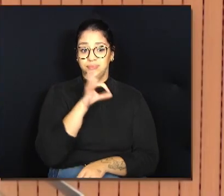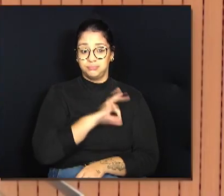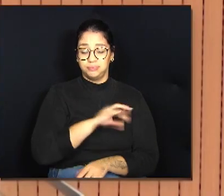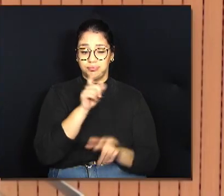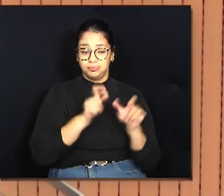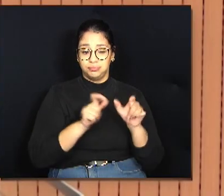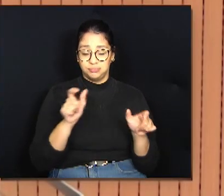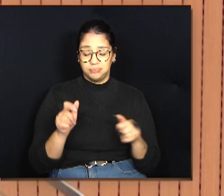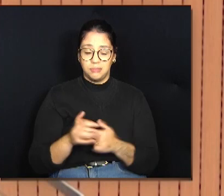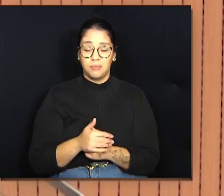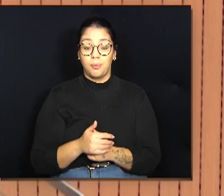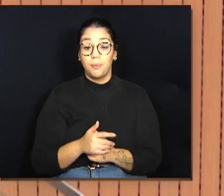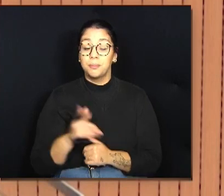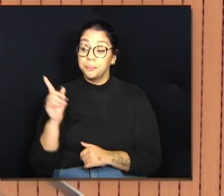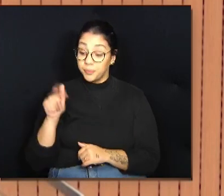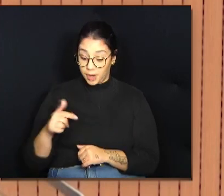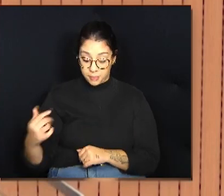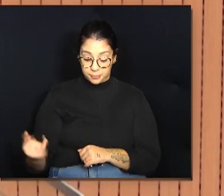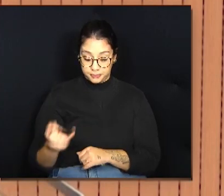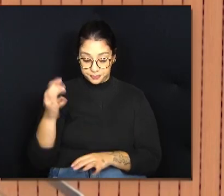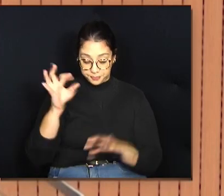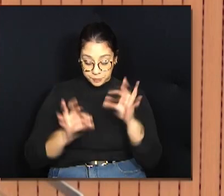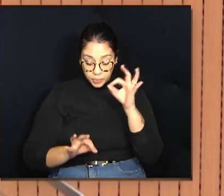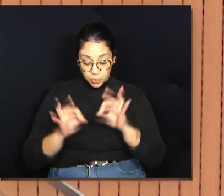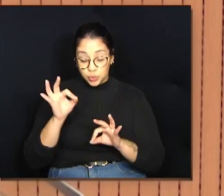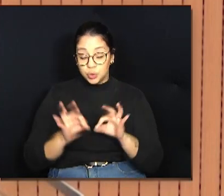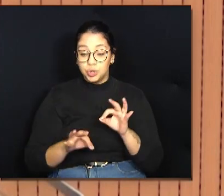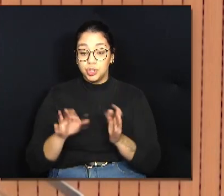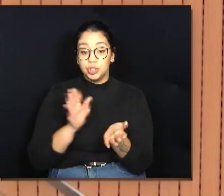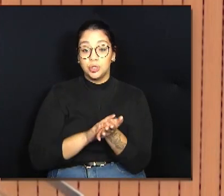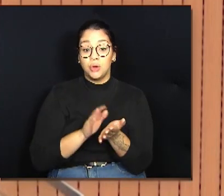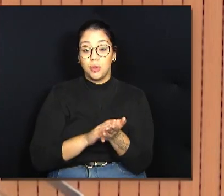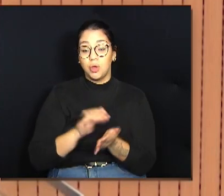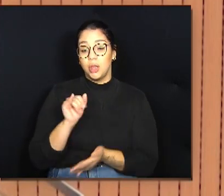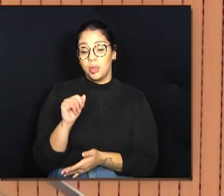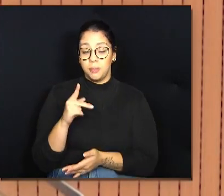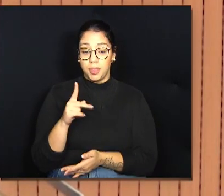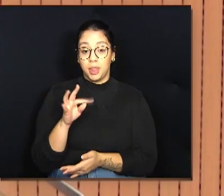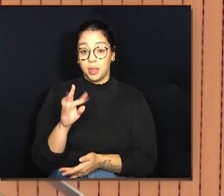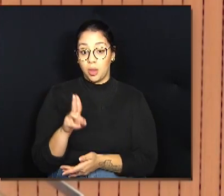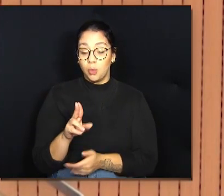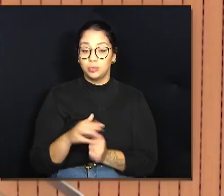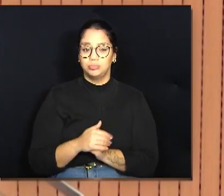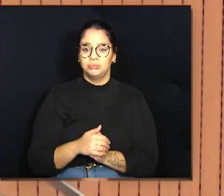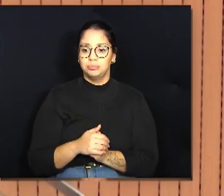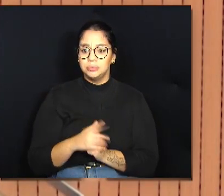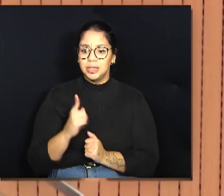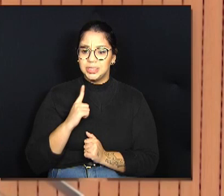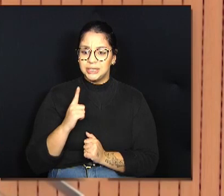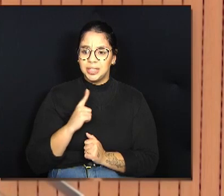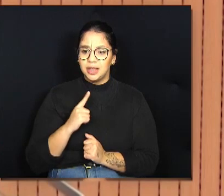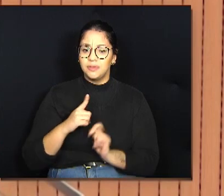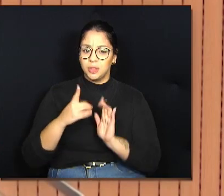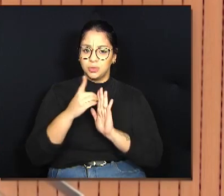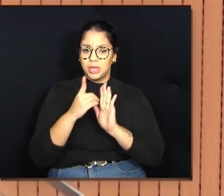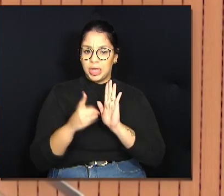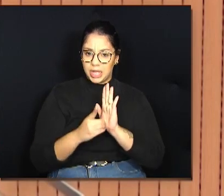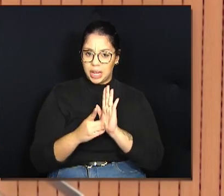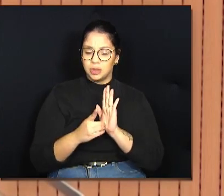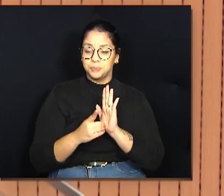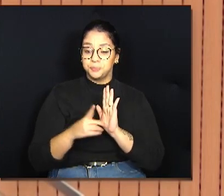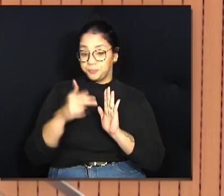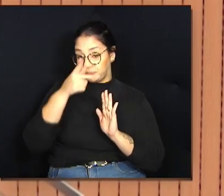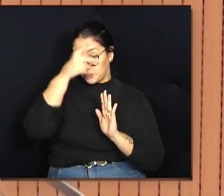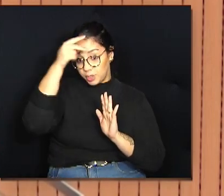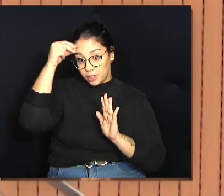justiça na cobrança desse IPTU. Nós tivemos aí um decreto que o prefeito